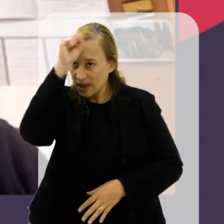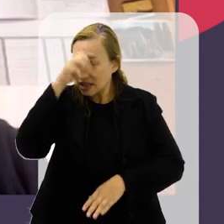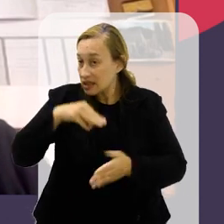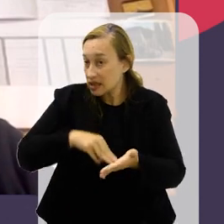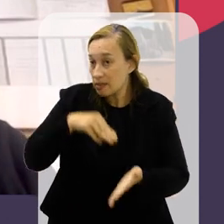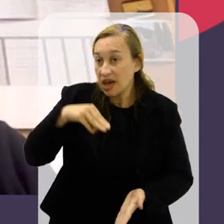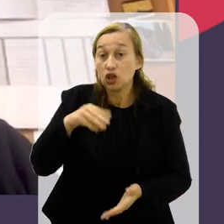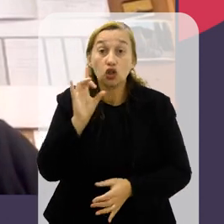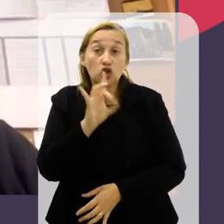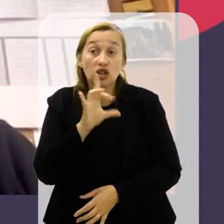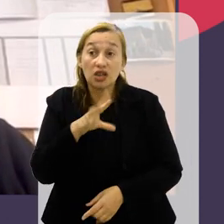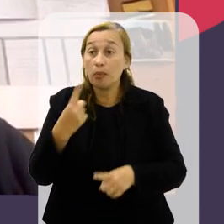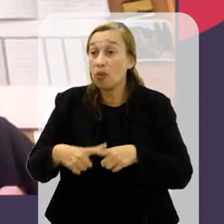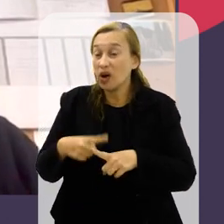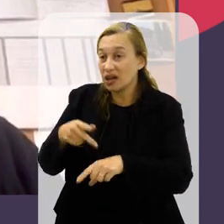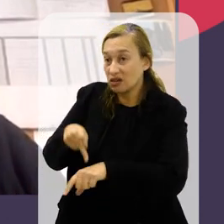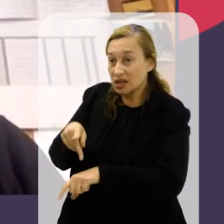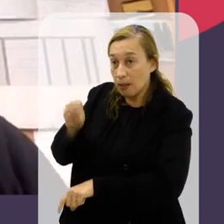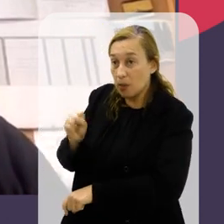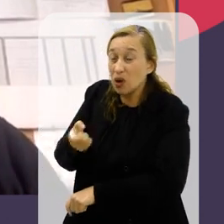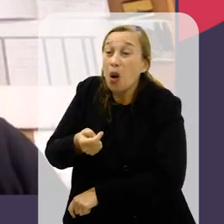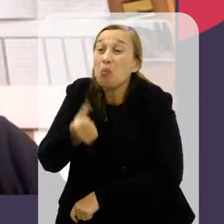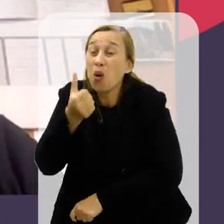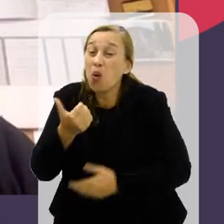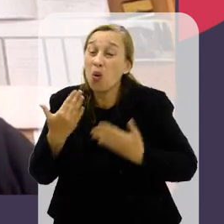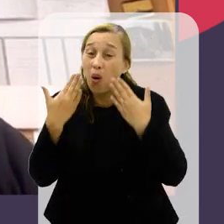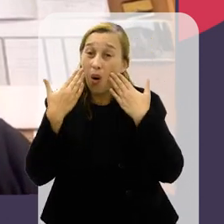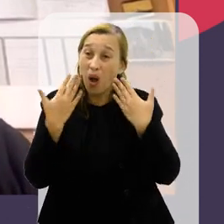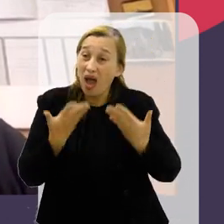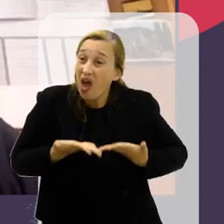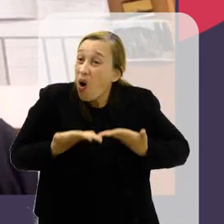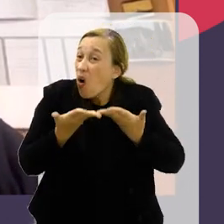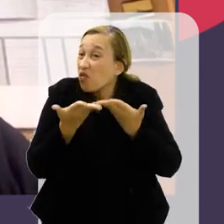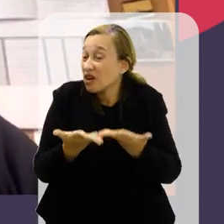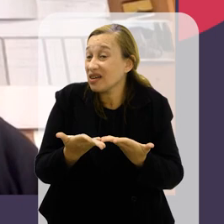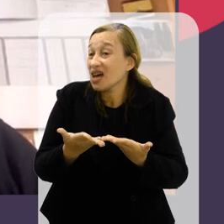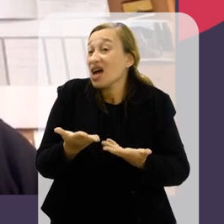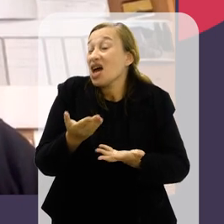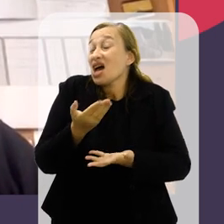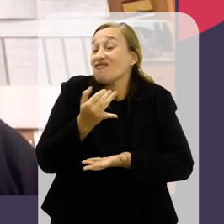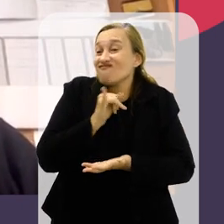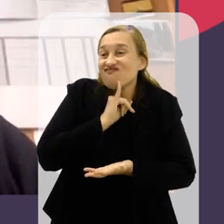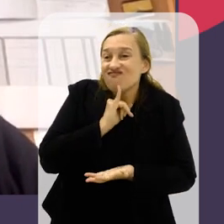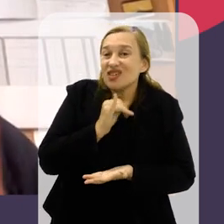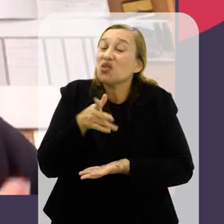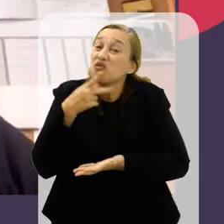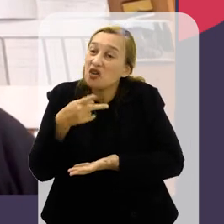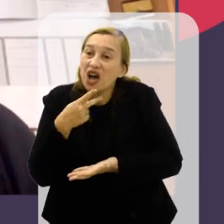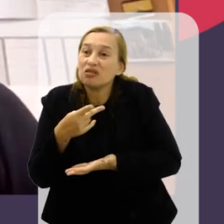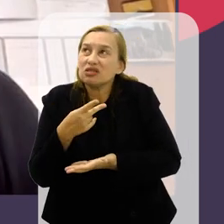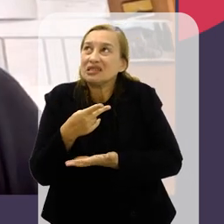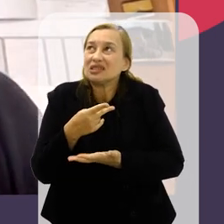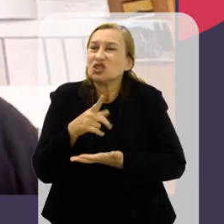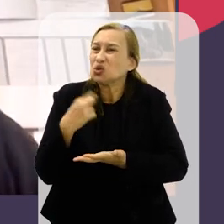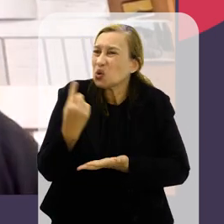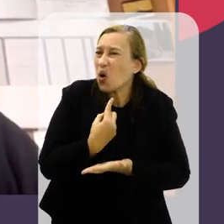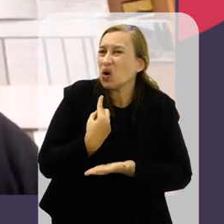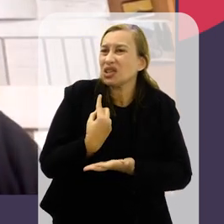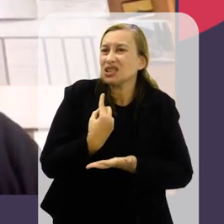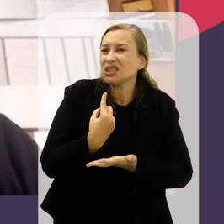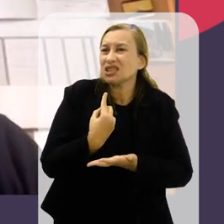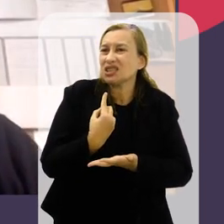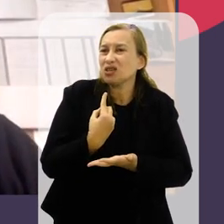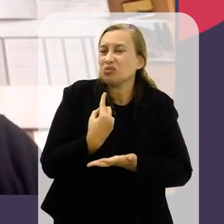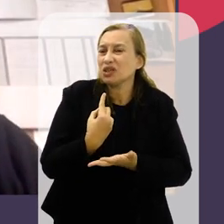aprender esses métodos sozinha, porque as nossas pós-graduações tampouco oferecem, infelizmente, eu falo isso com pesar, certo?